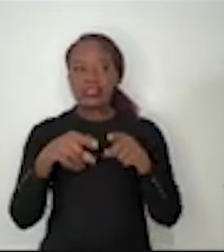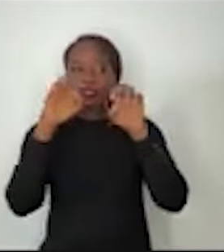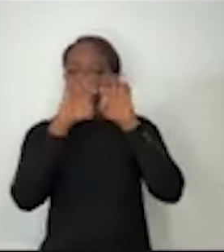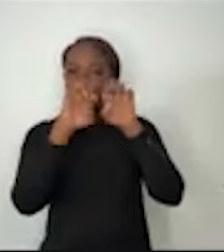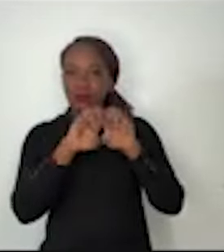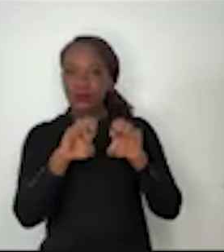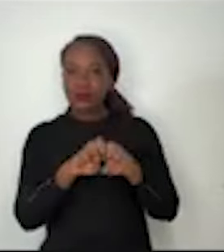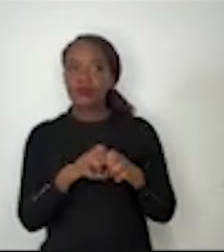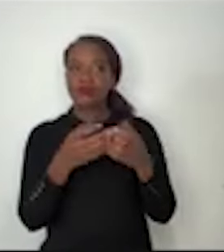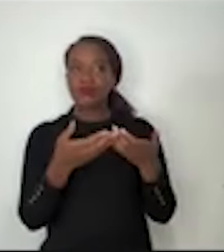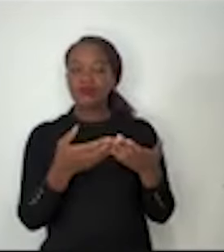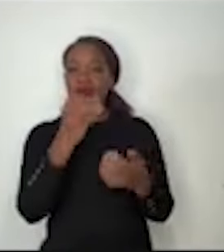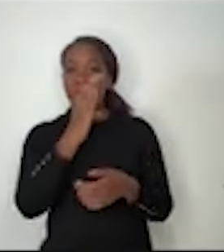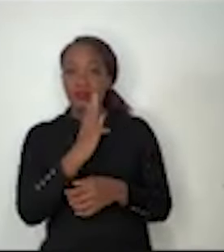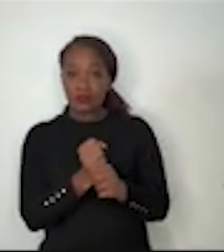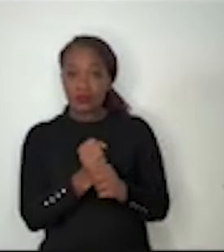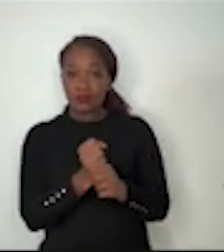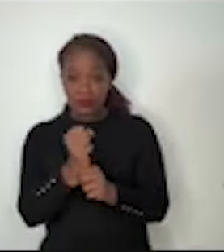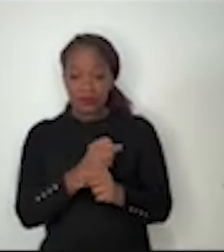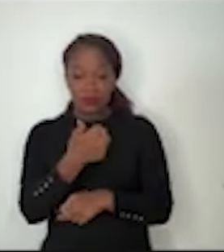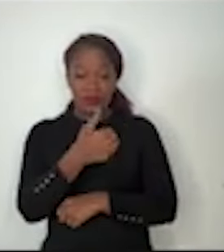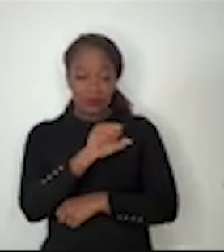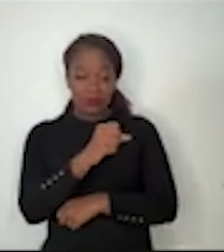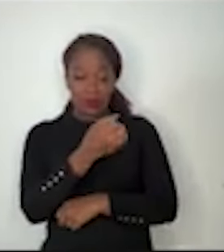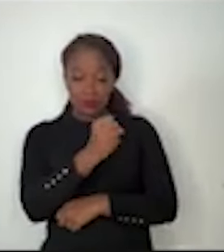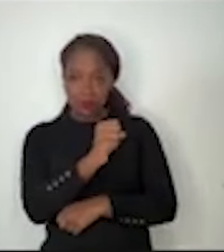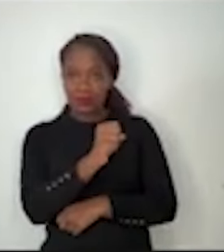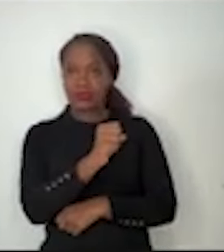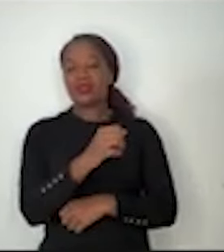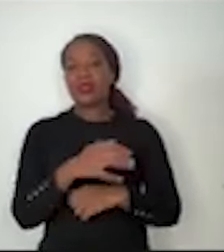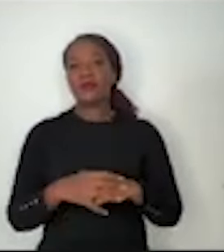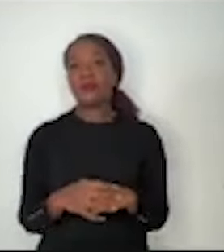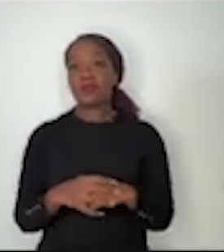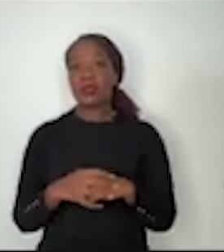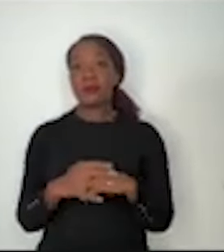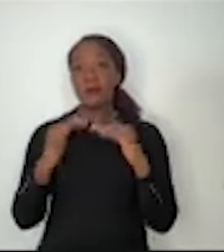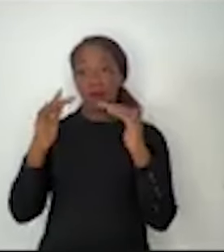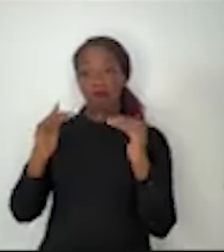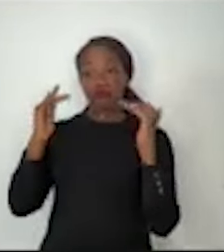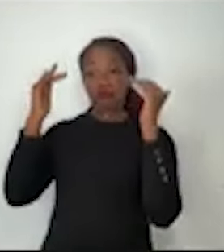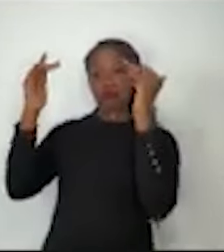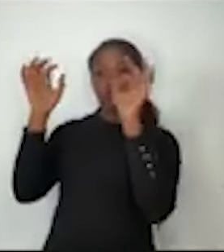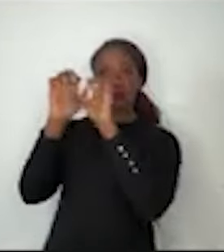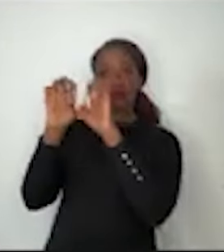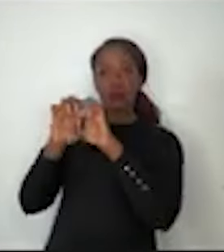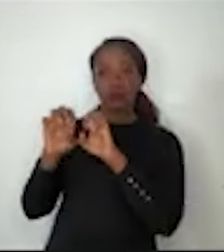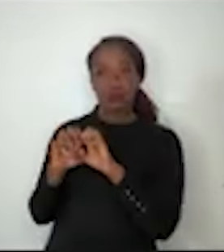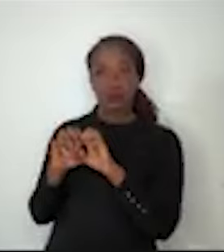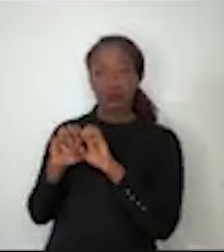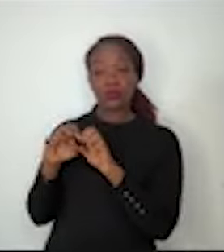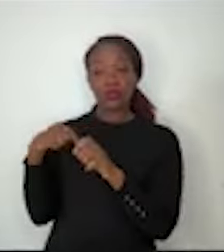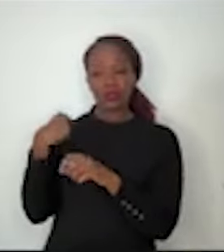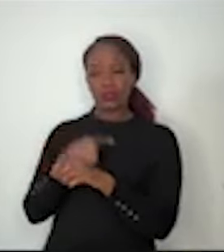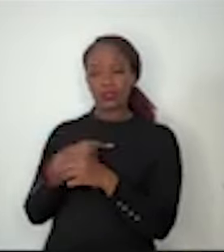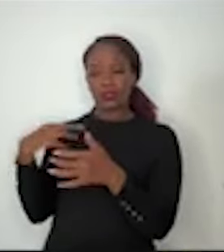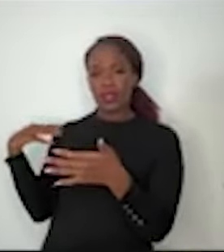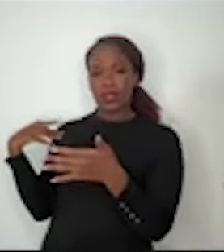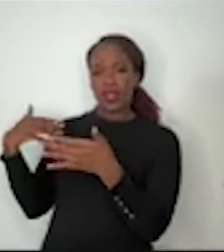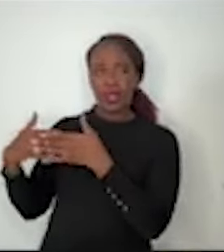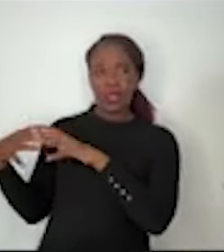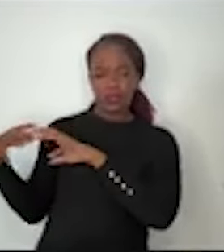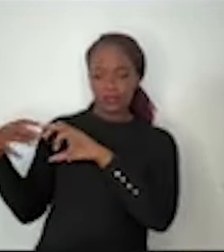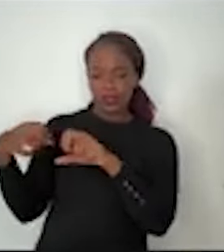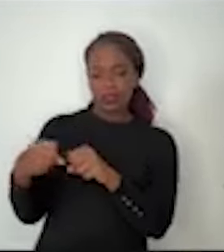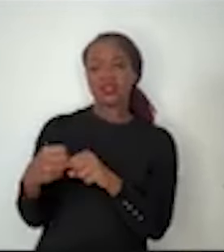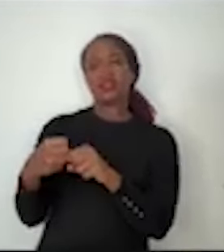em 1808 agora passando para a superestrutura nós não somos herdeiros da tradição anglo-saxã que tinha uma